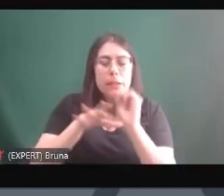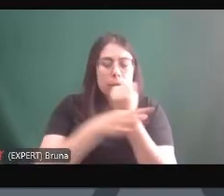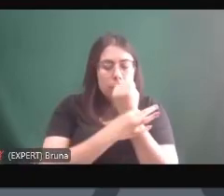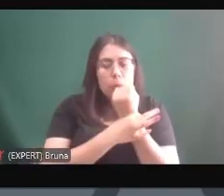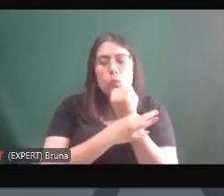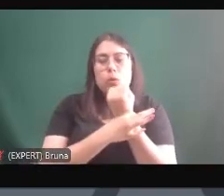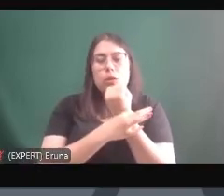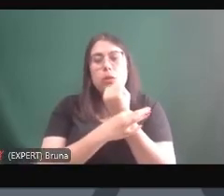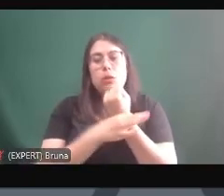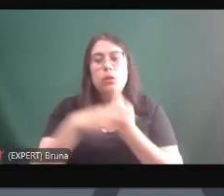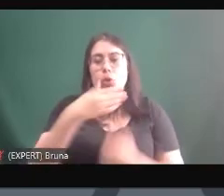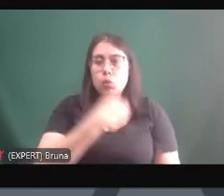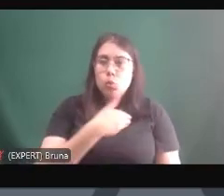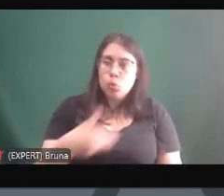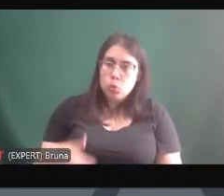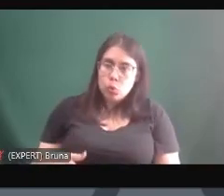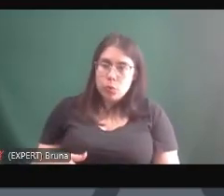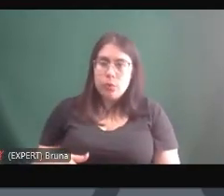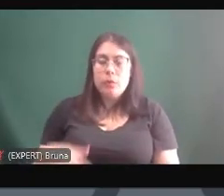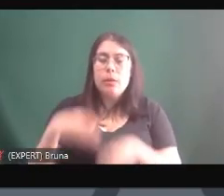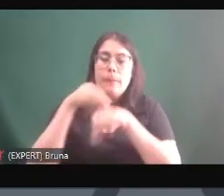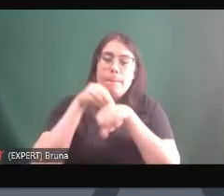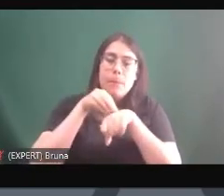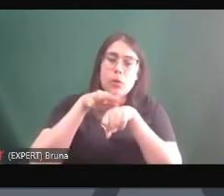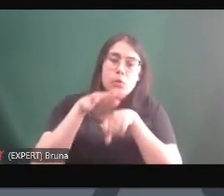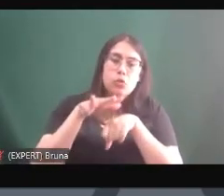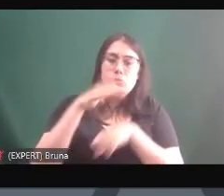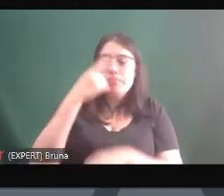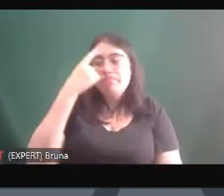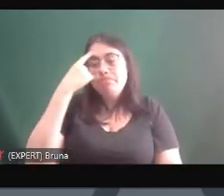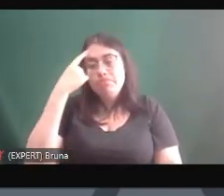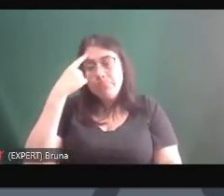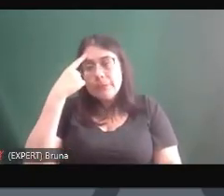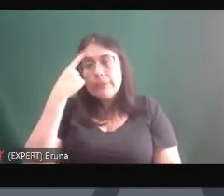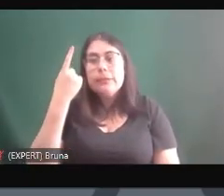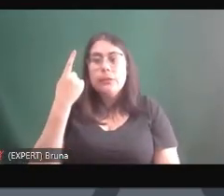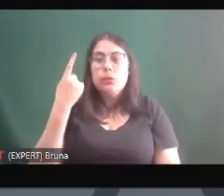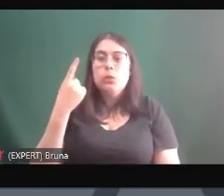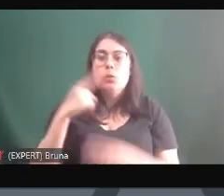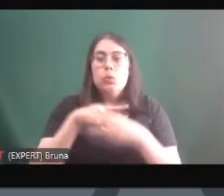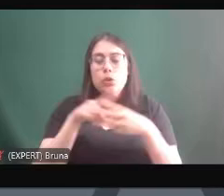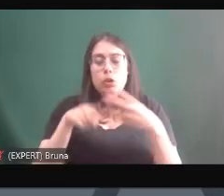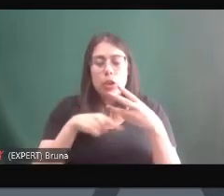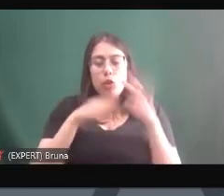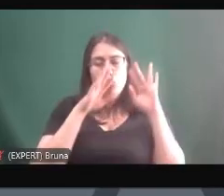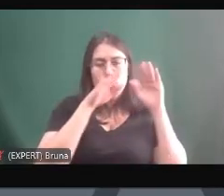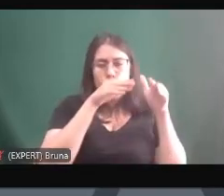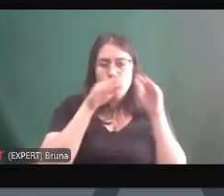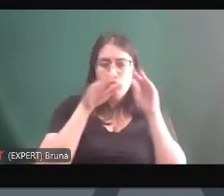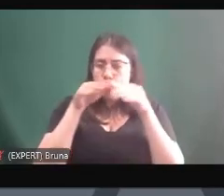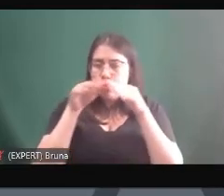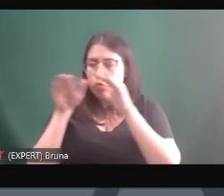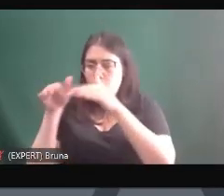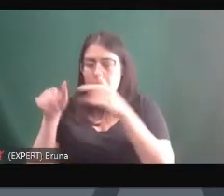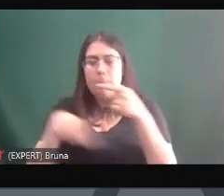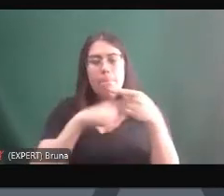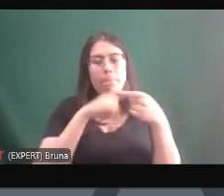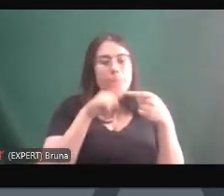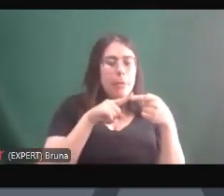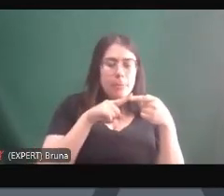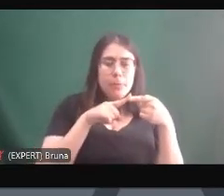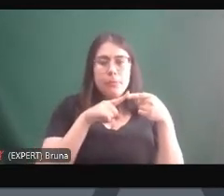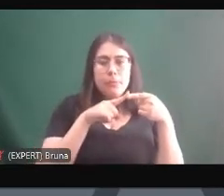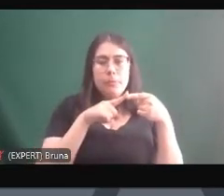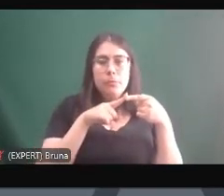e a minha sugestão pensando em três focos eu acho que primeiro o